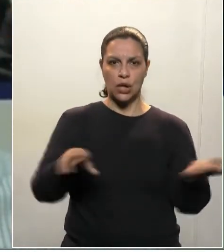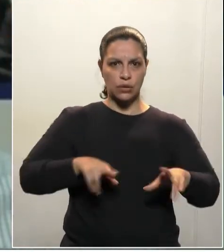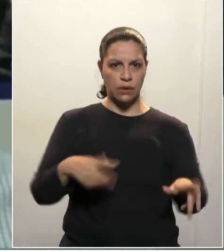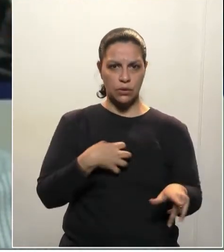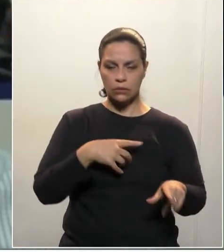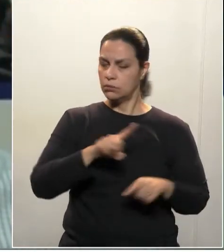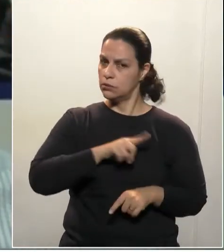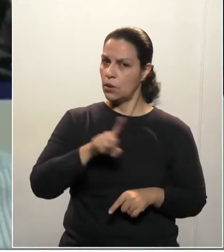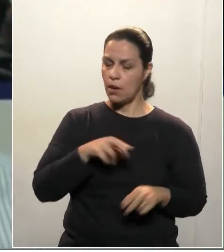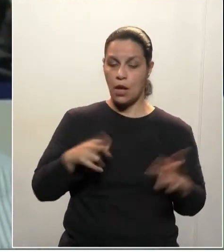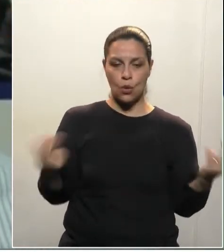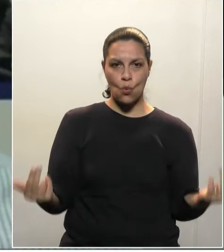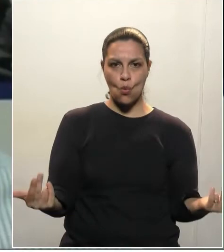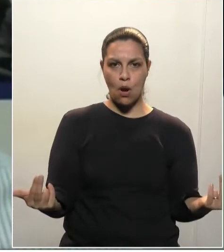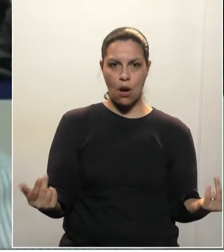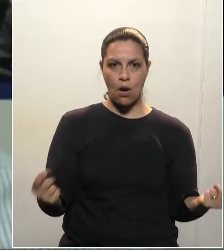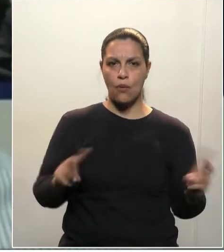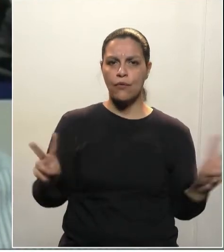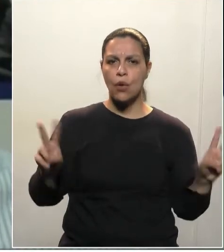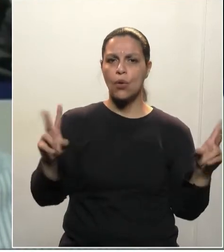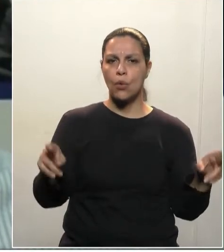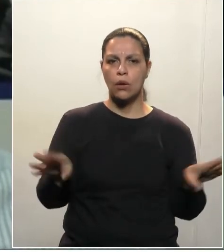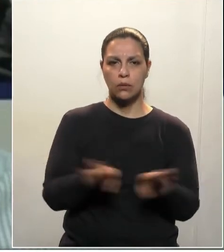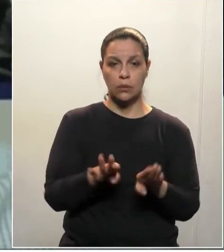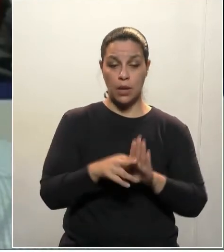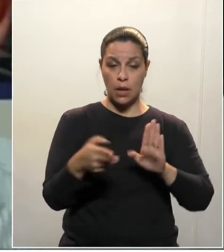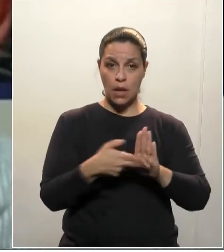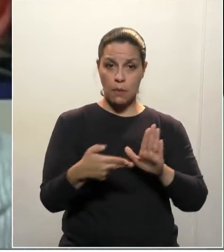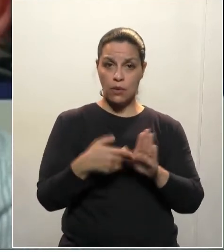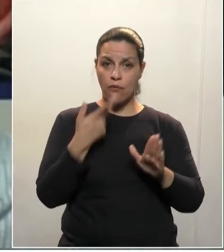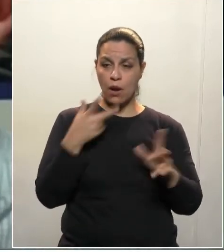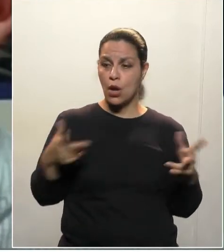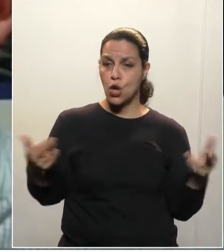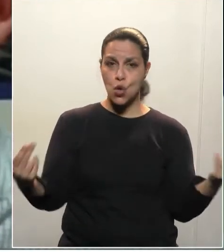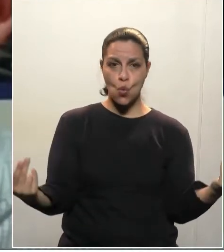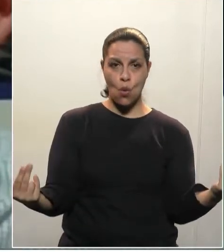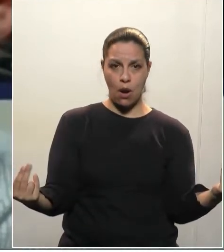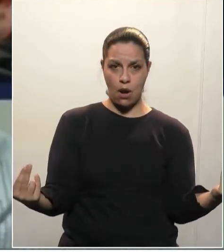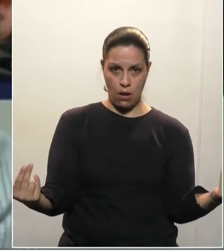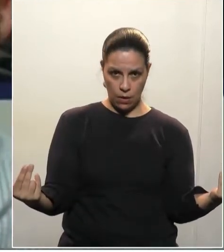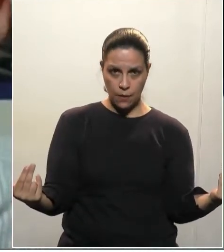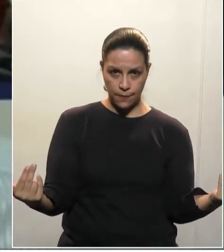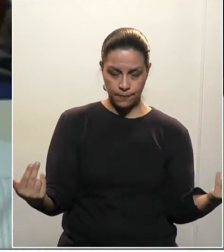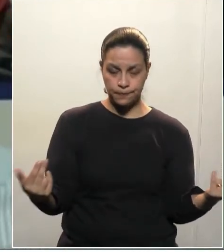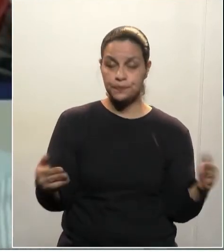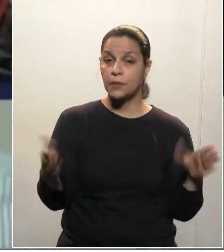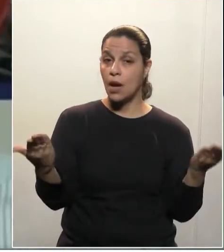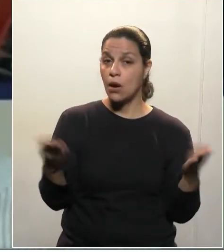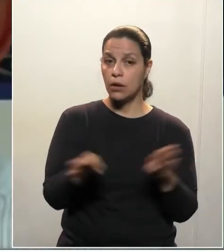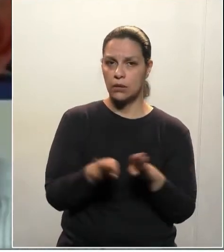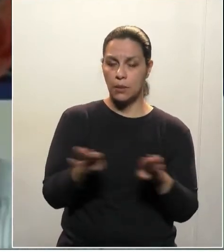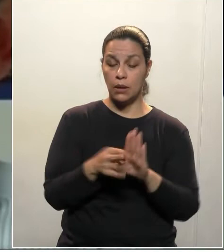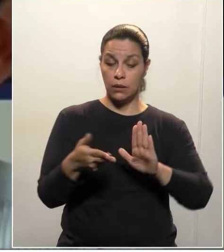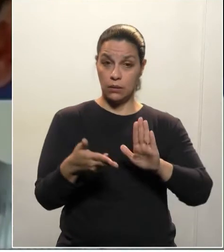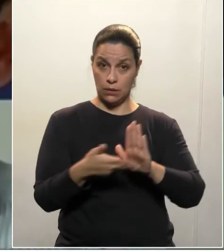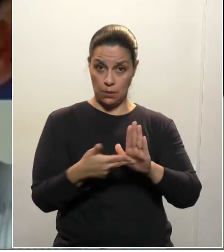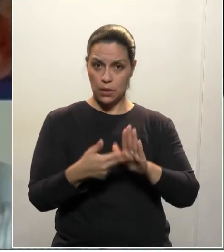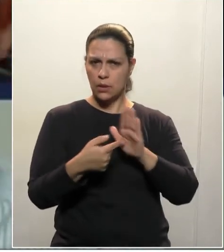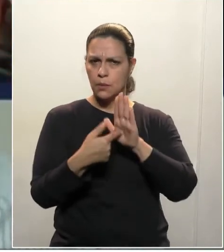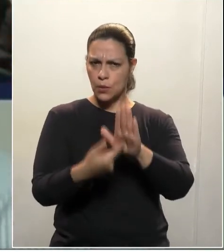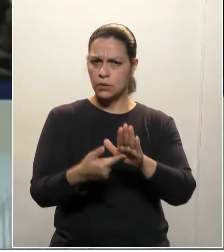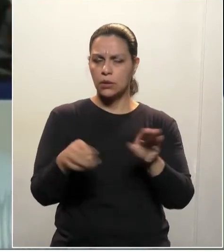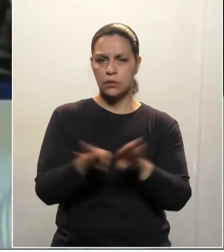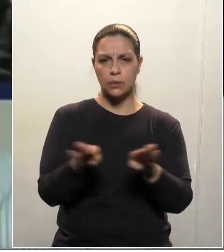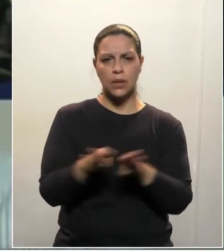distintos. Então, uma das emendas trata da economia de ambos os foros. A outra emenda que acho que é importante